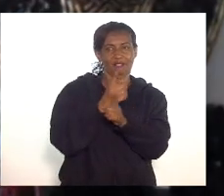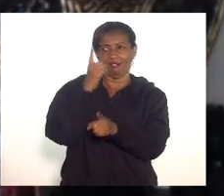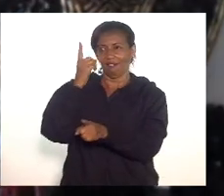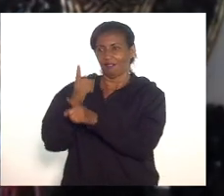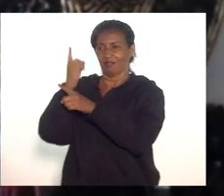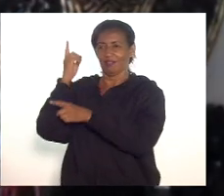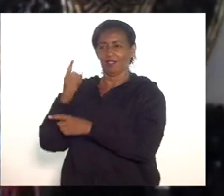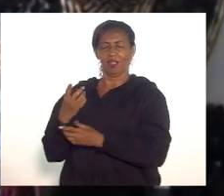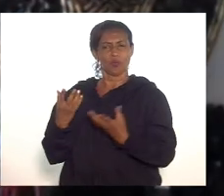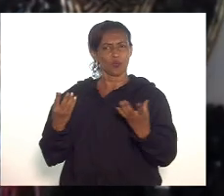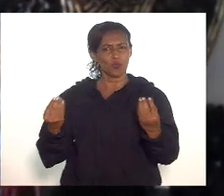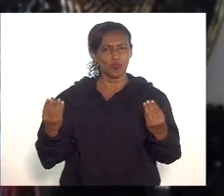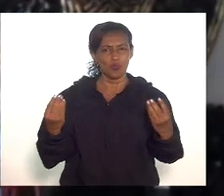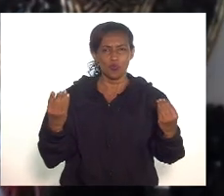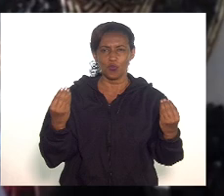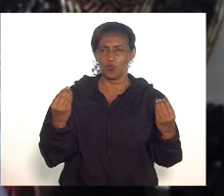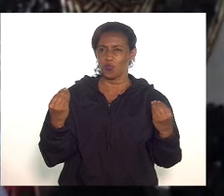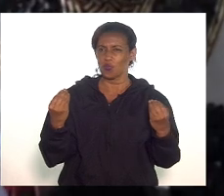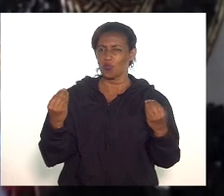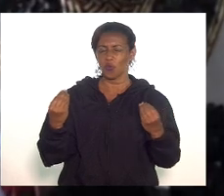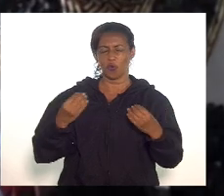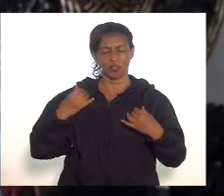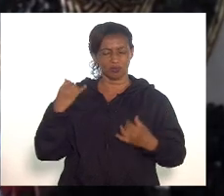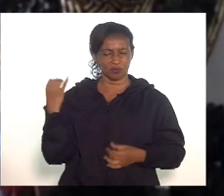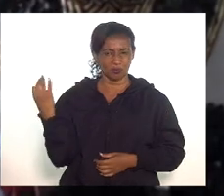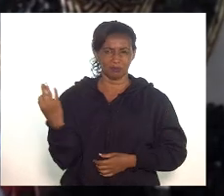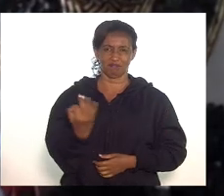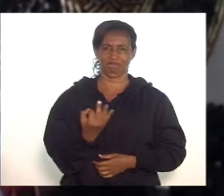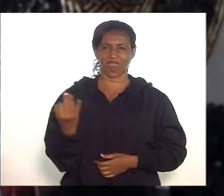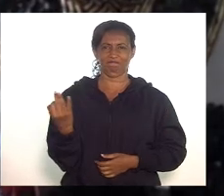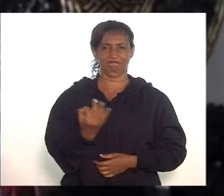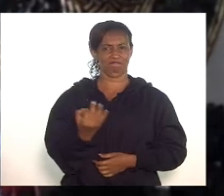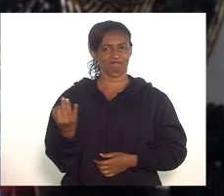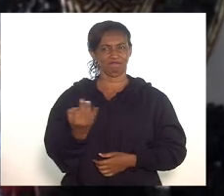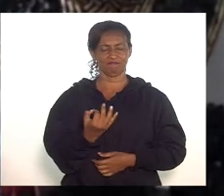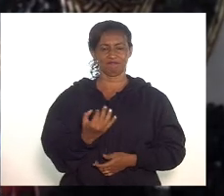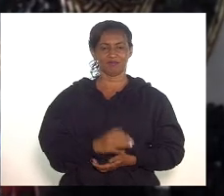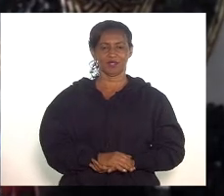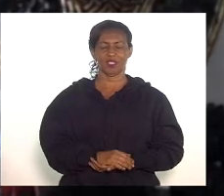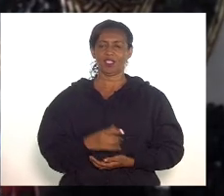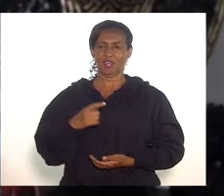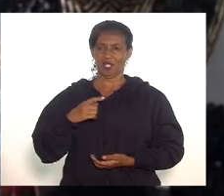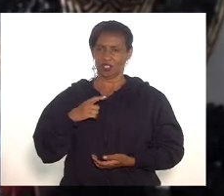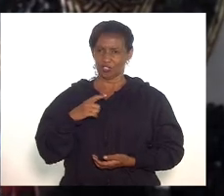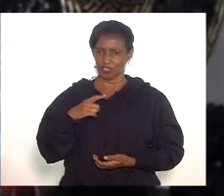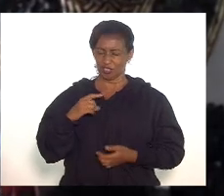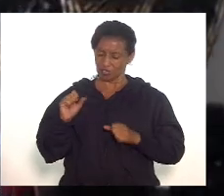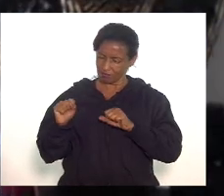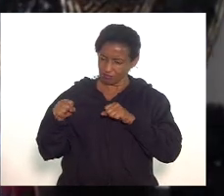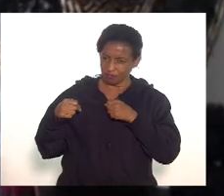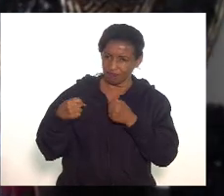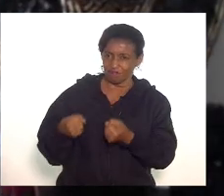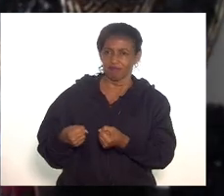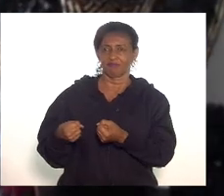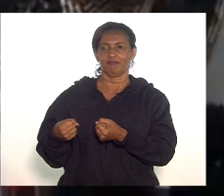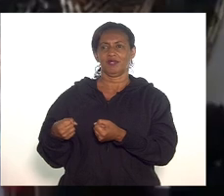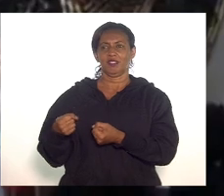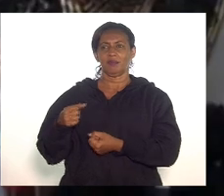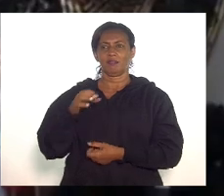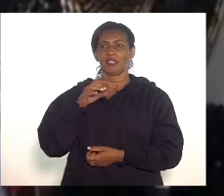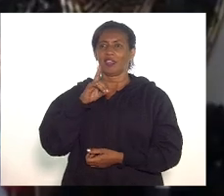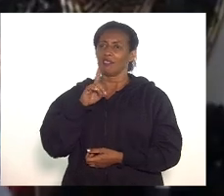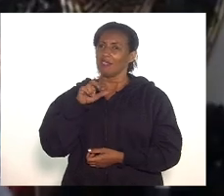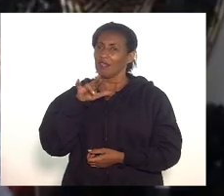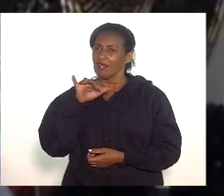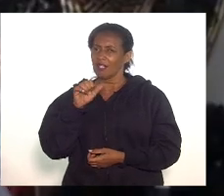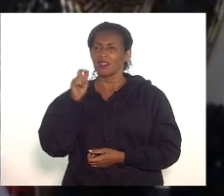muito, muito, muito, muito, muito eficiente. A gente tem lutado para que essa delegacia consiga atender